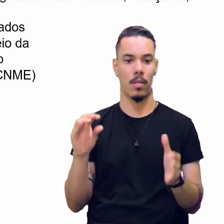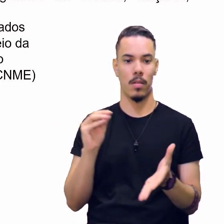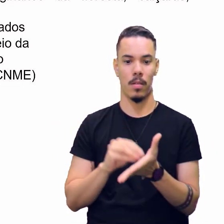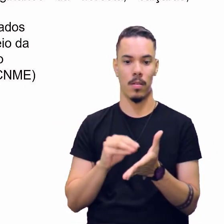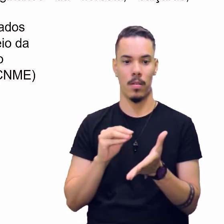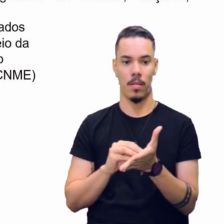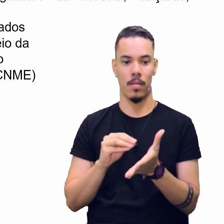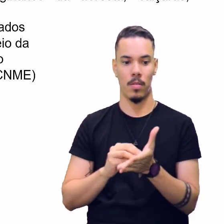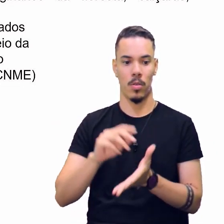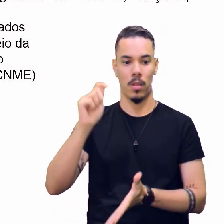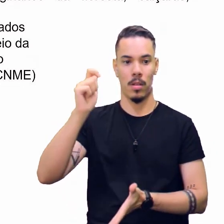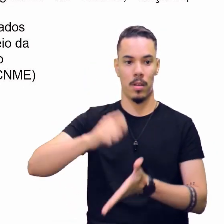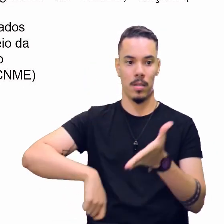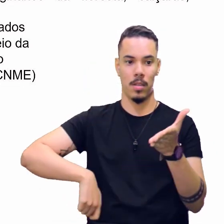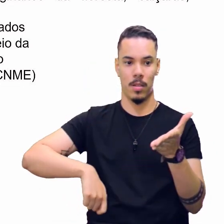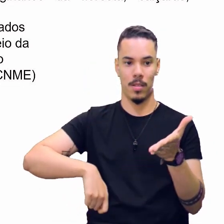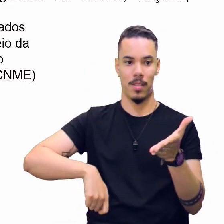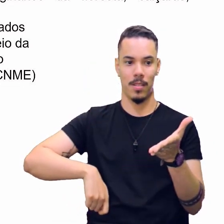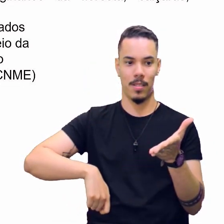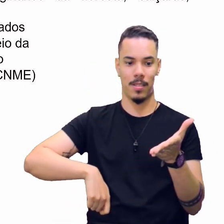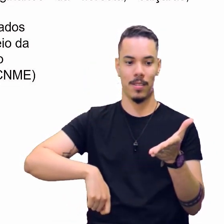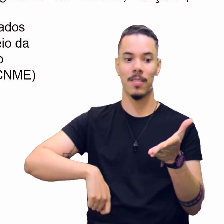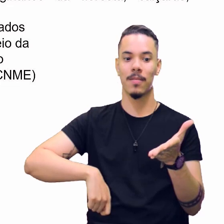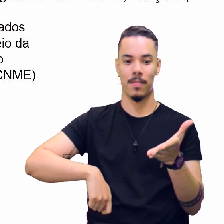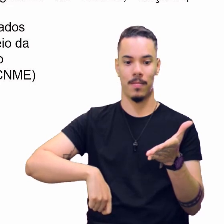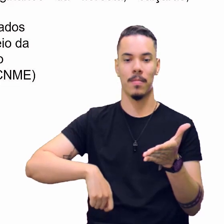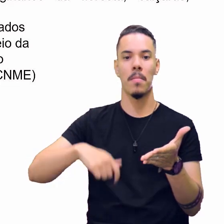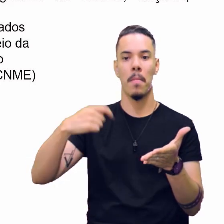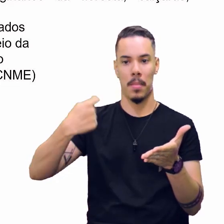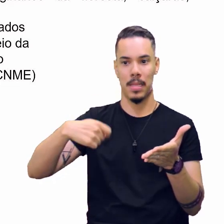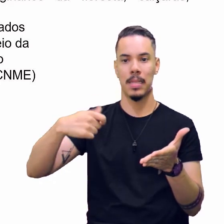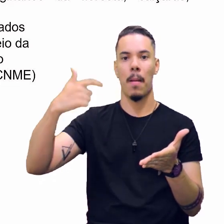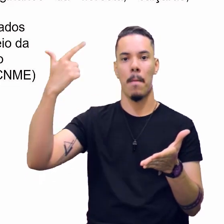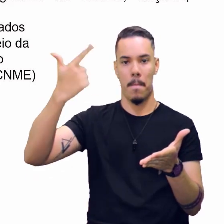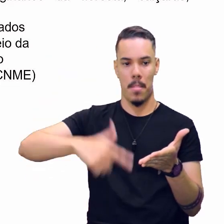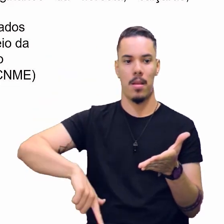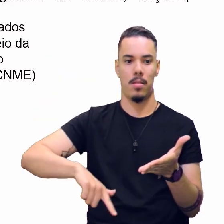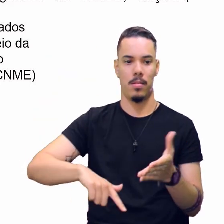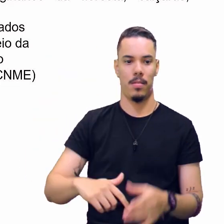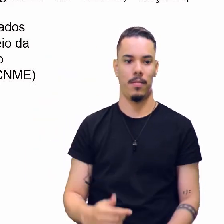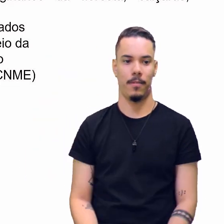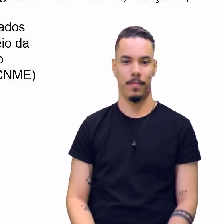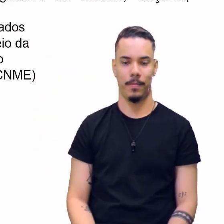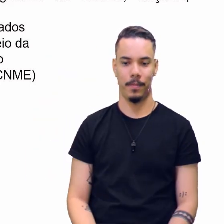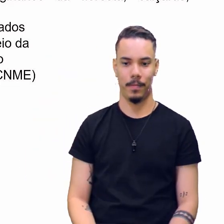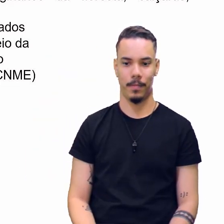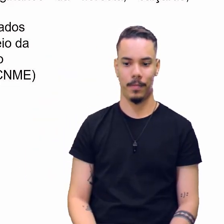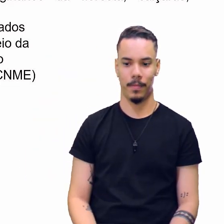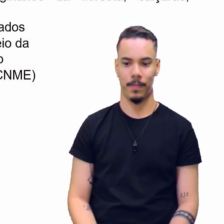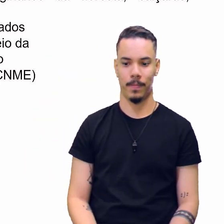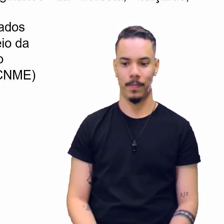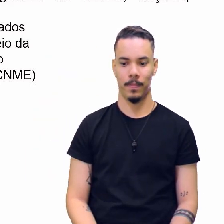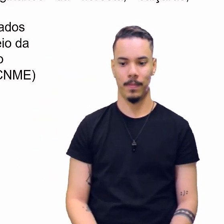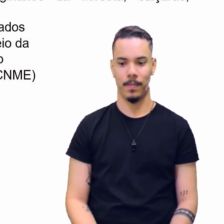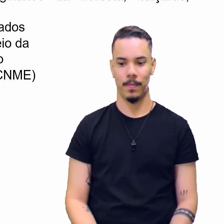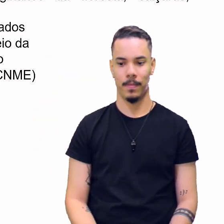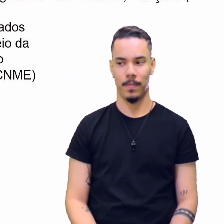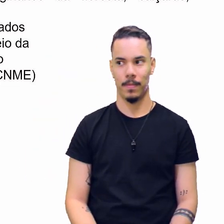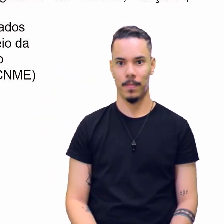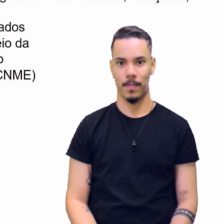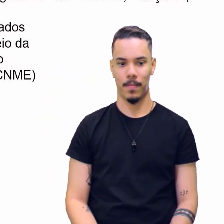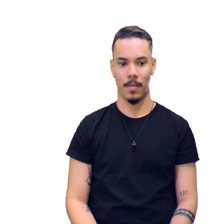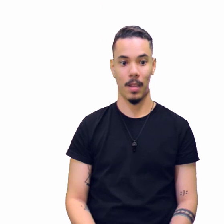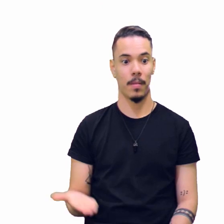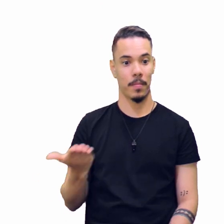assinatura. Então, teria que ser mais ampla. Vamos lá, então, dando